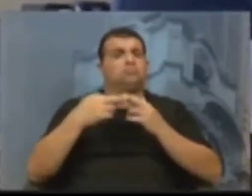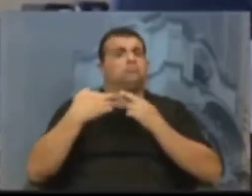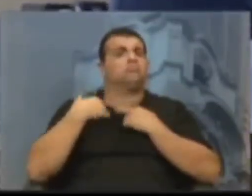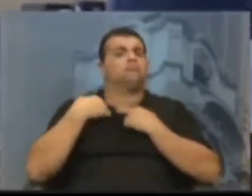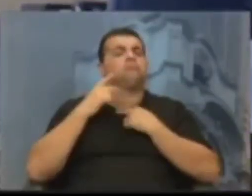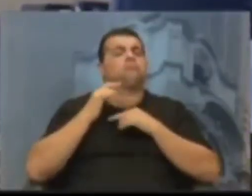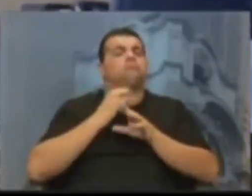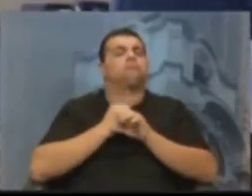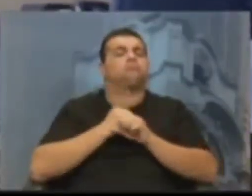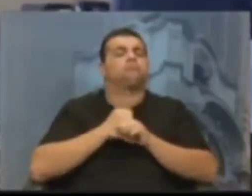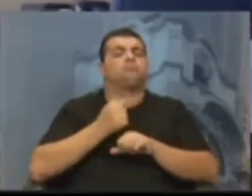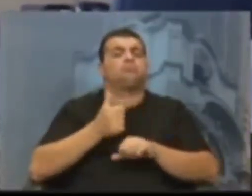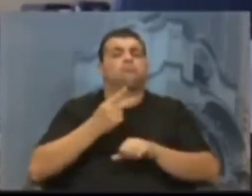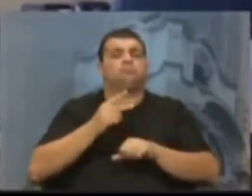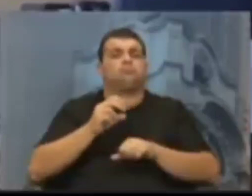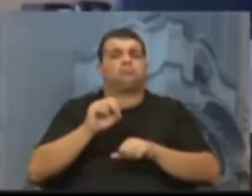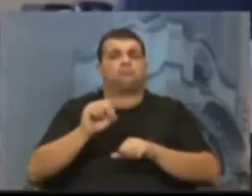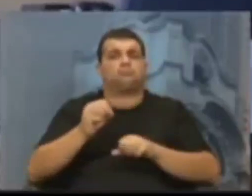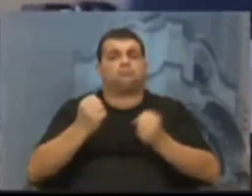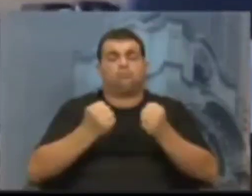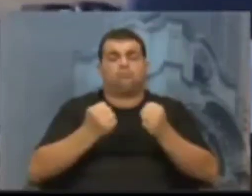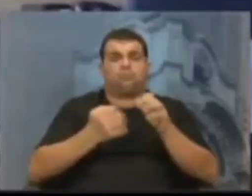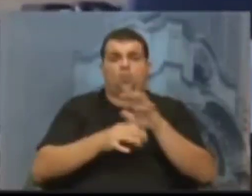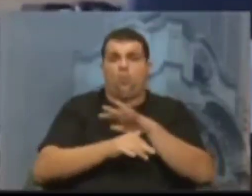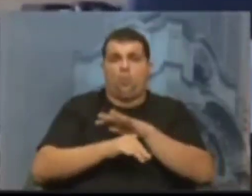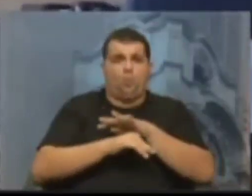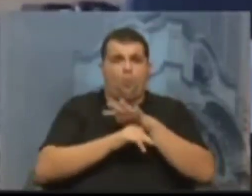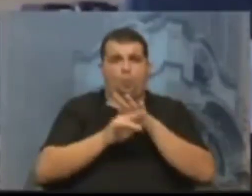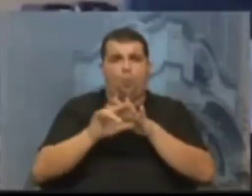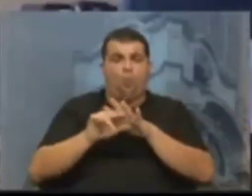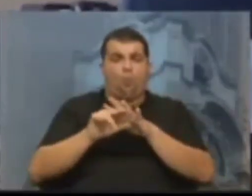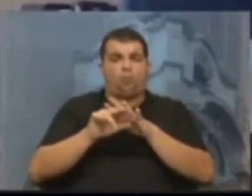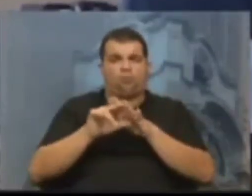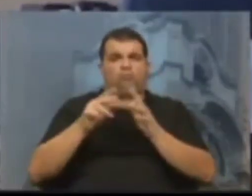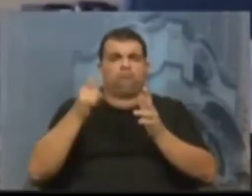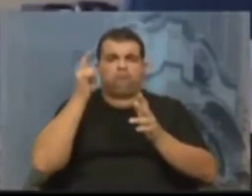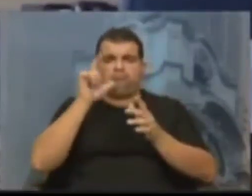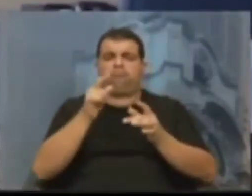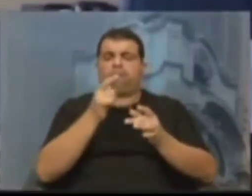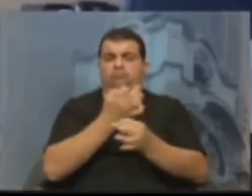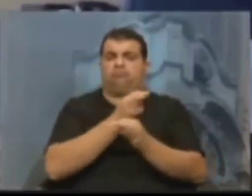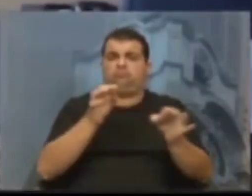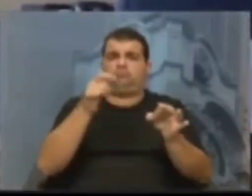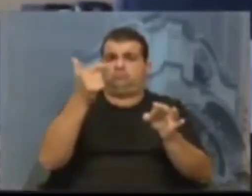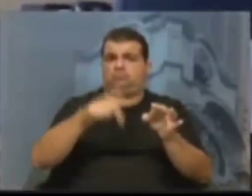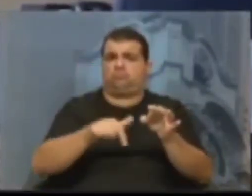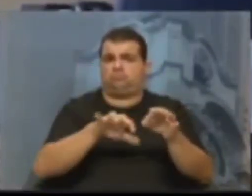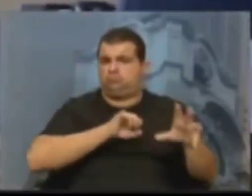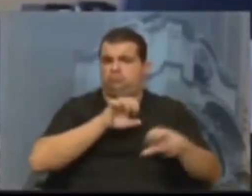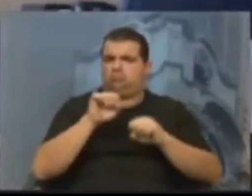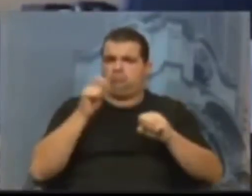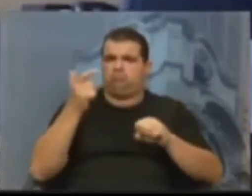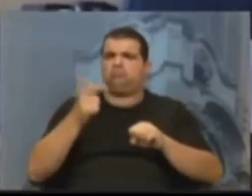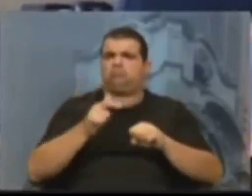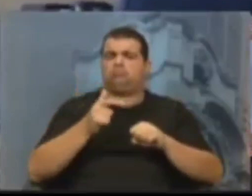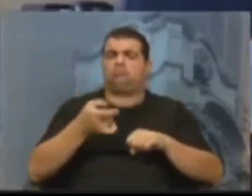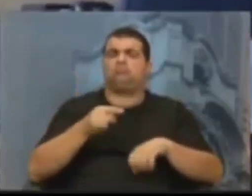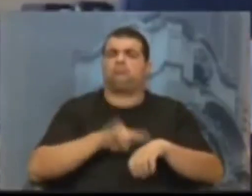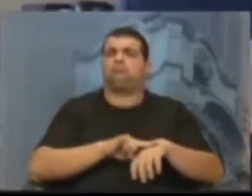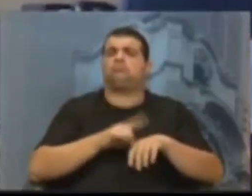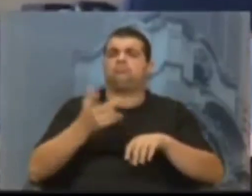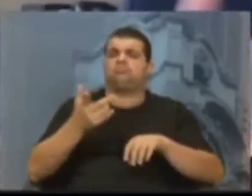quase duas centenas de veículos roubados ou furtados recuperados na nossa capital. Ela é